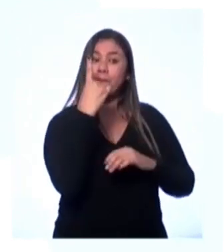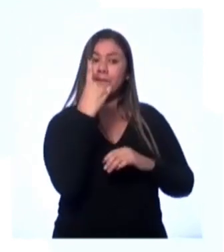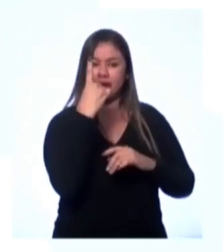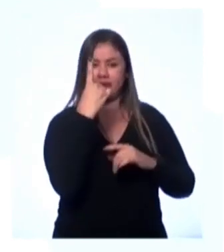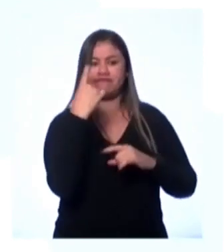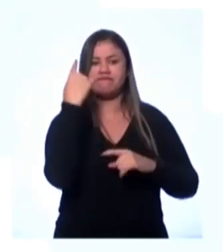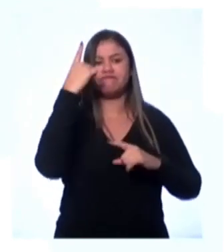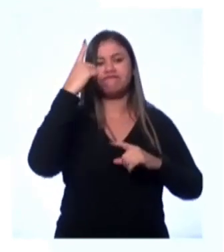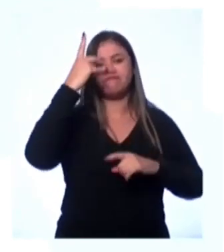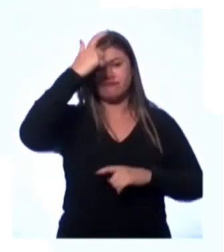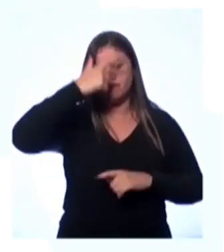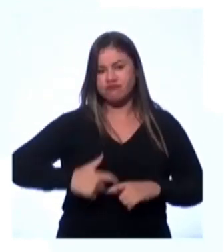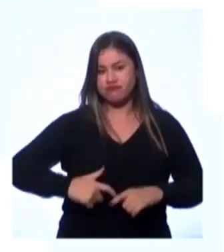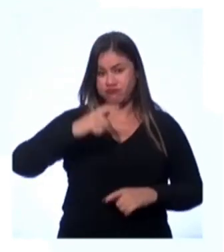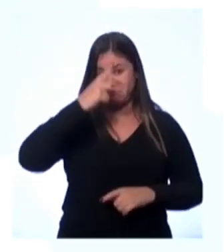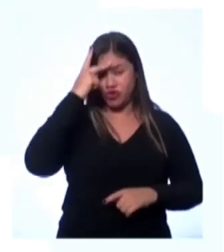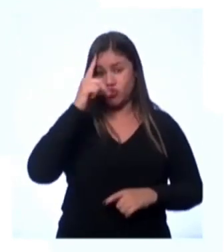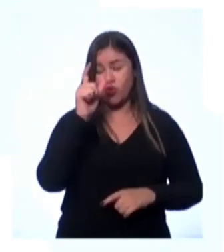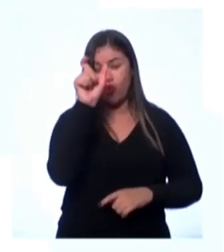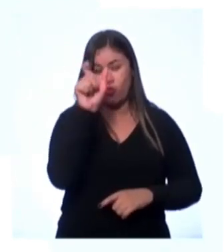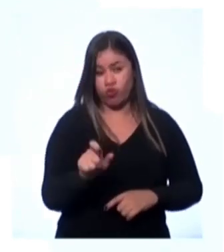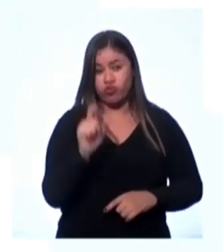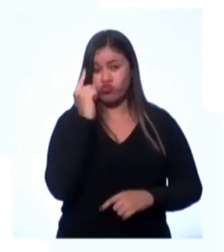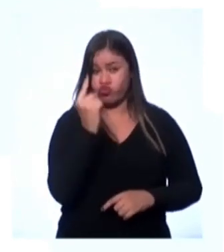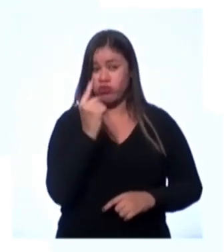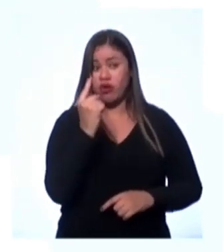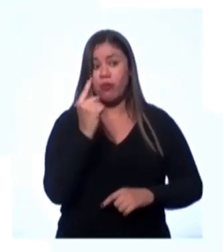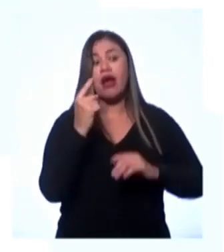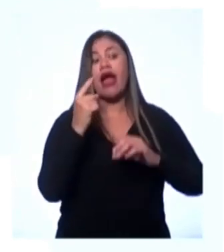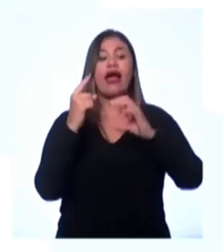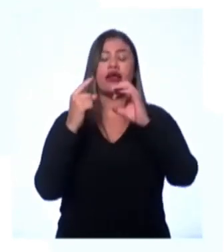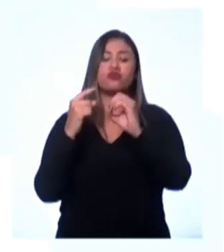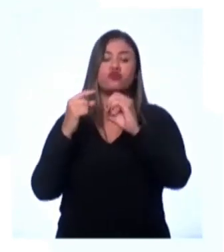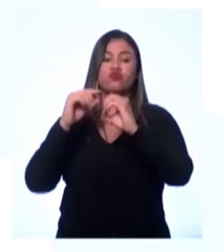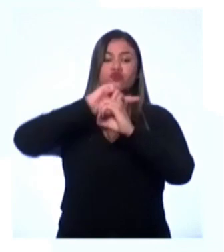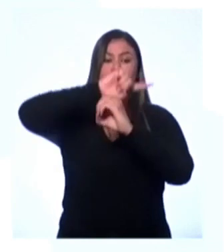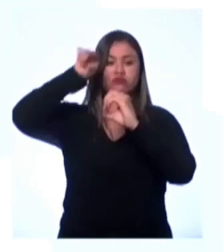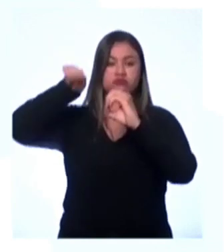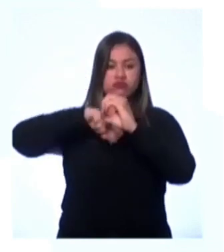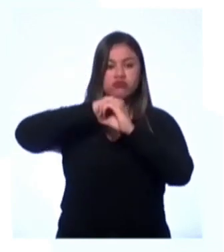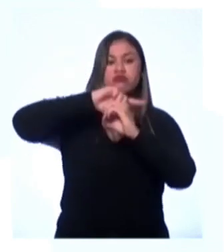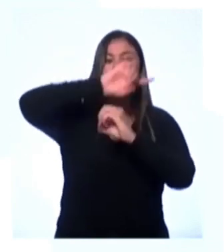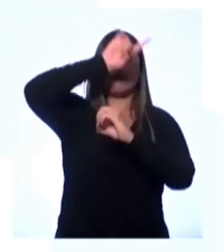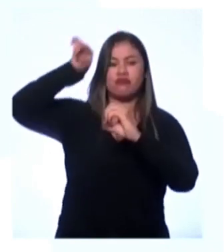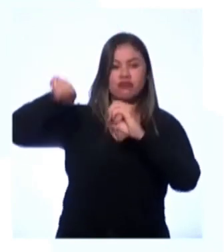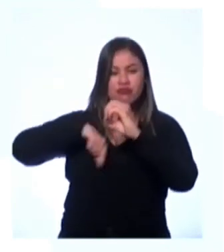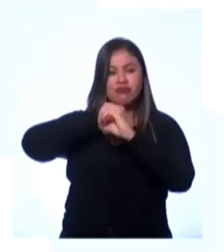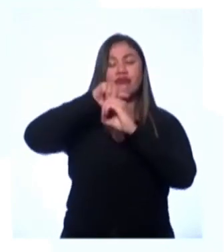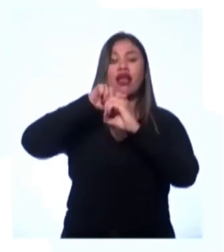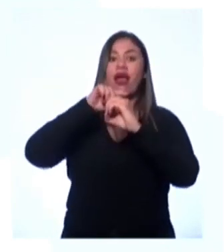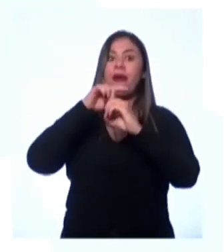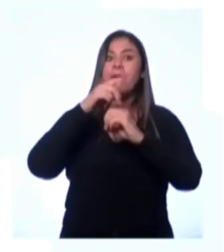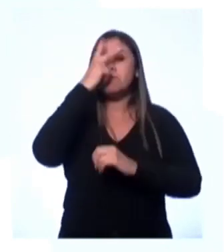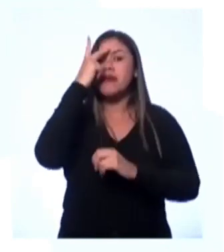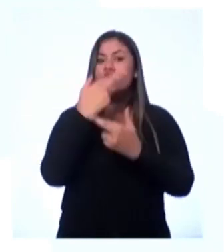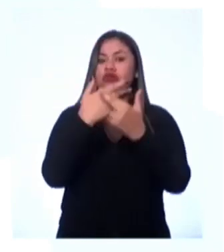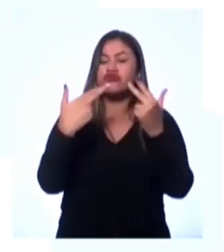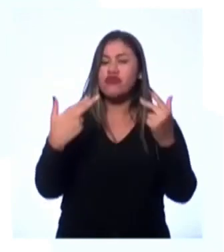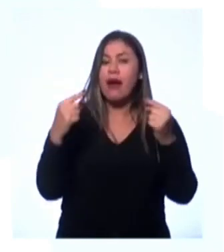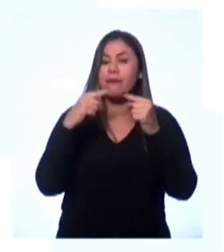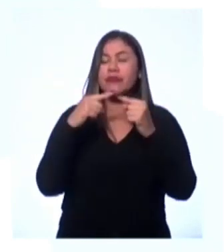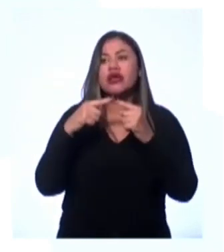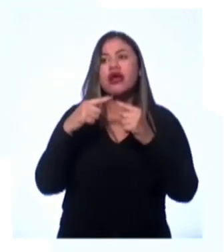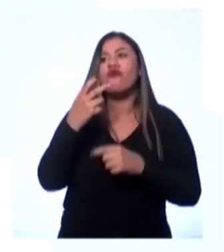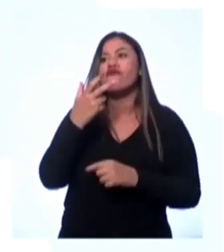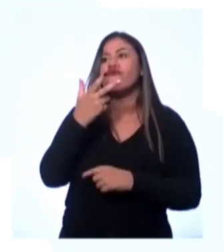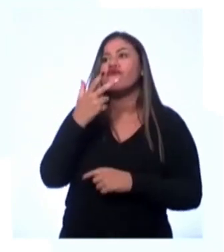imaginarmos os nossos bisavós, tataravós, a nossa mãe, a nossa família, eles vão gerando